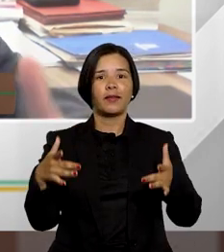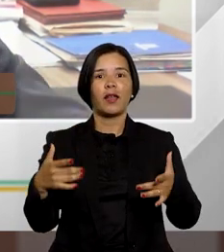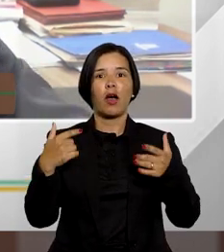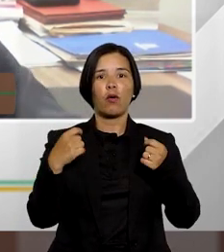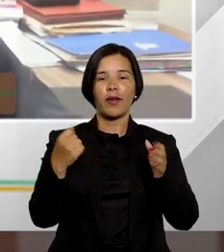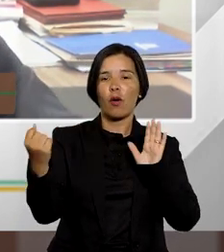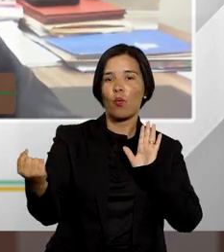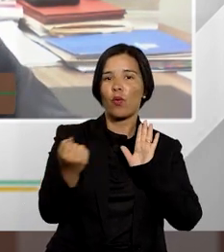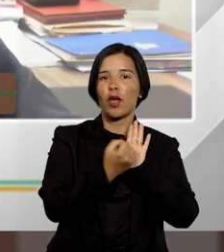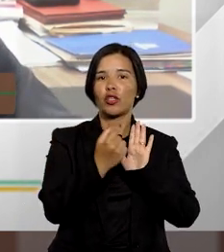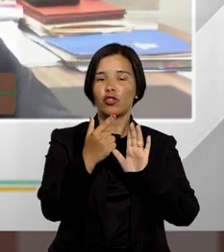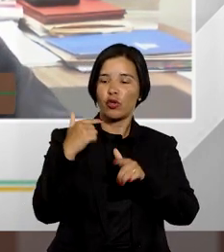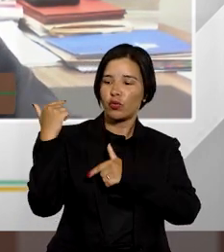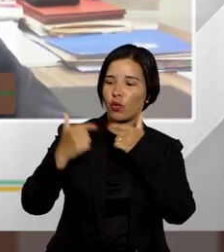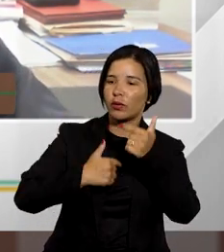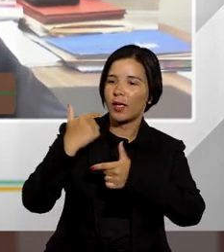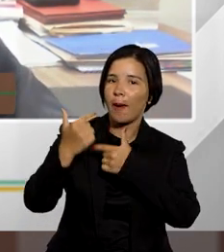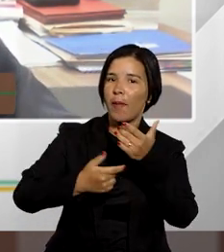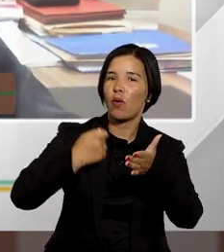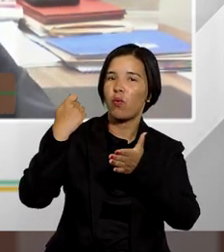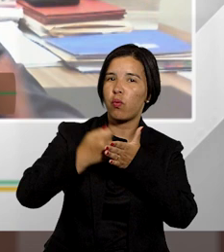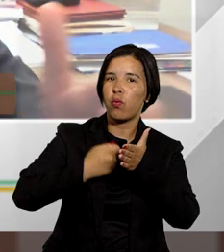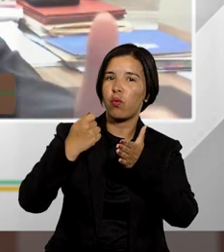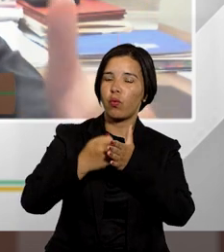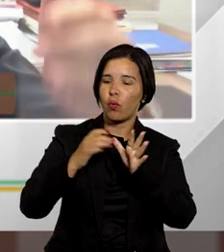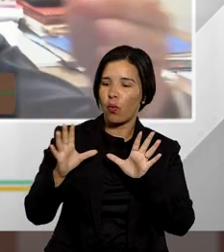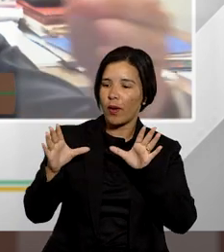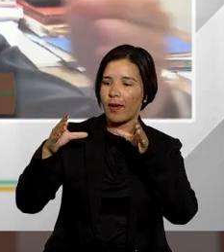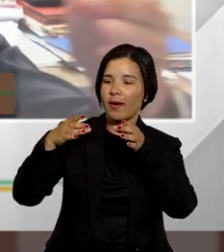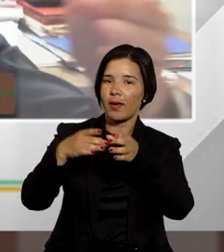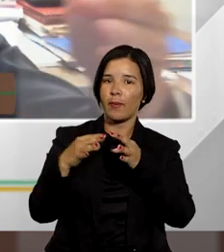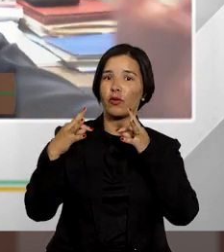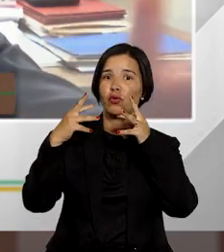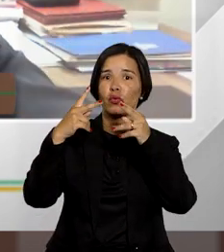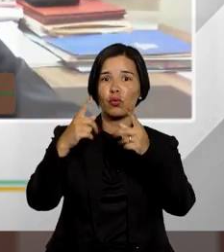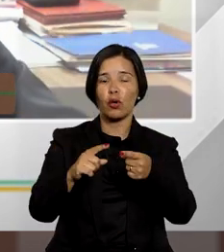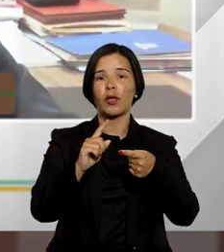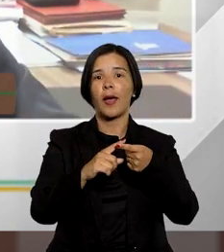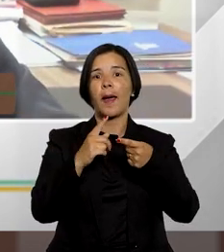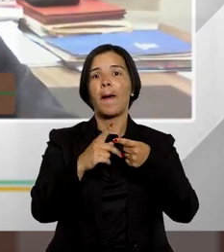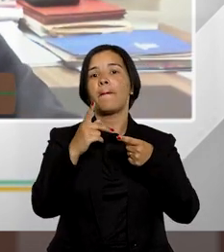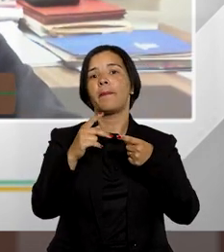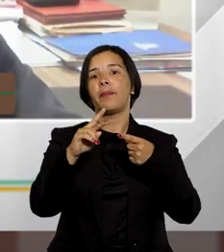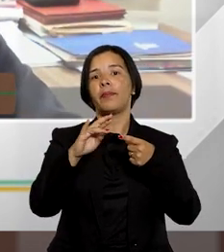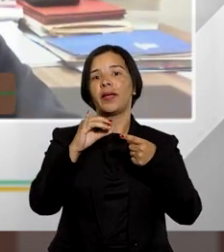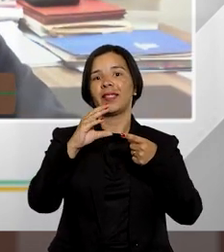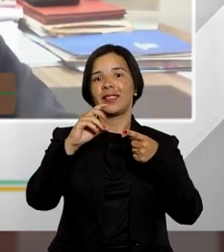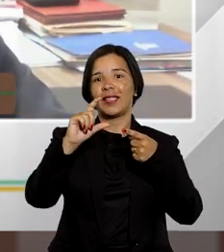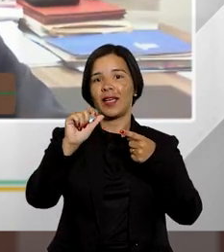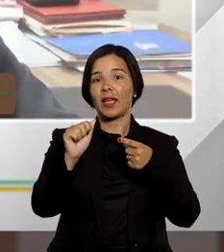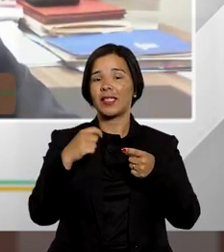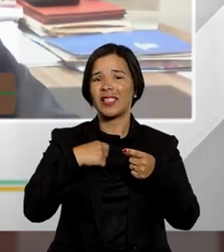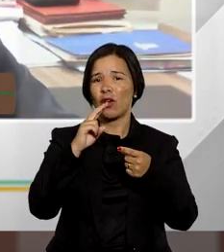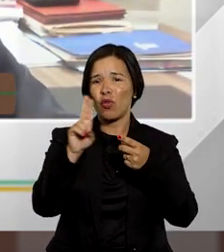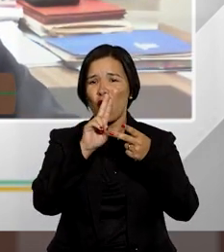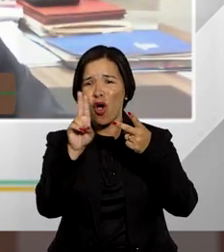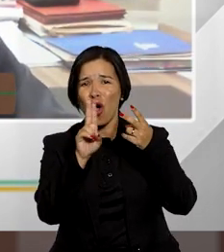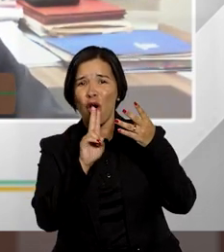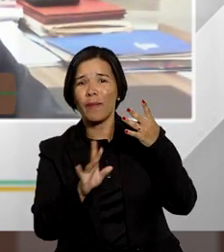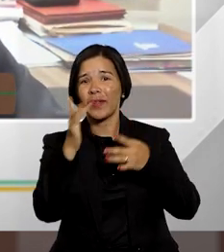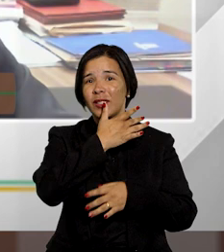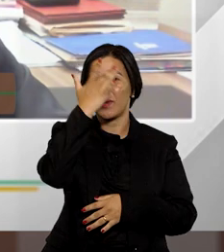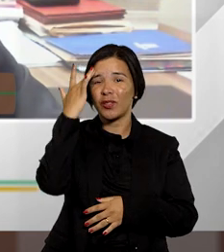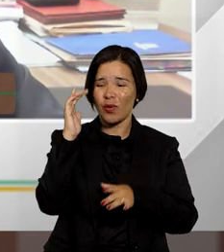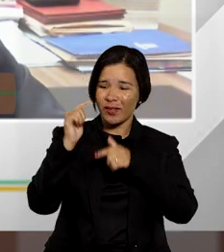faço aqui um registro do trabalho incansável de toda a equipe da Priscila se eu mencionar aqui todos os nomes dos